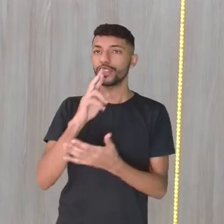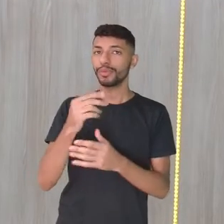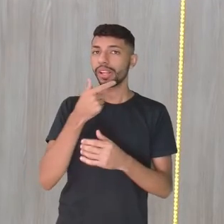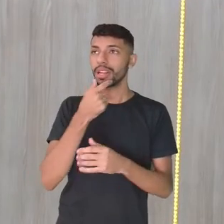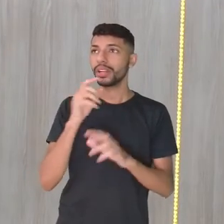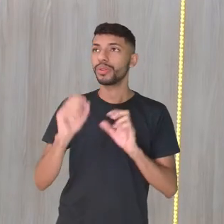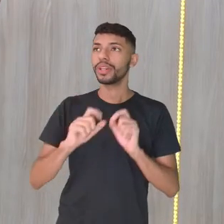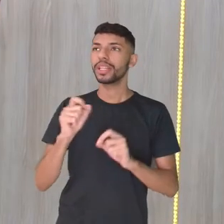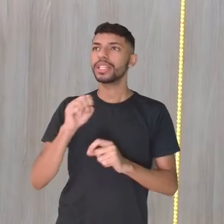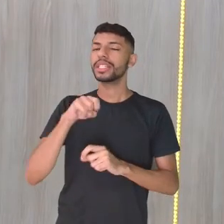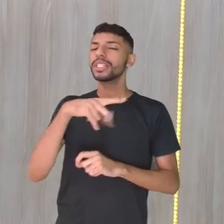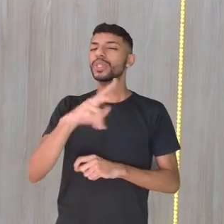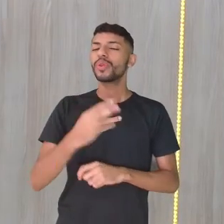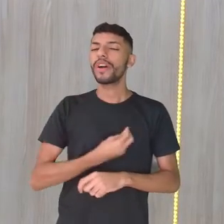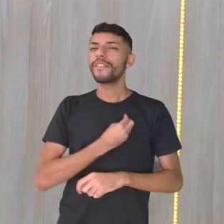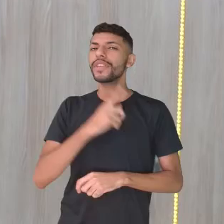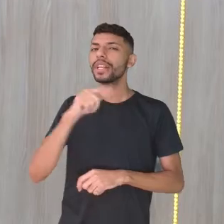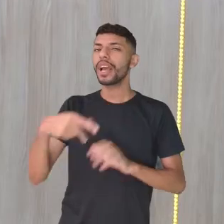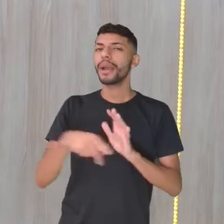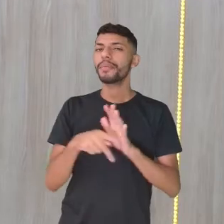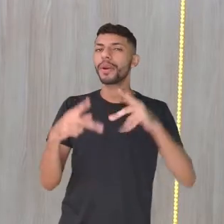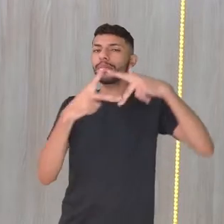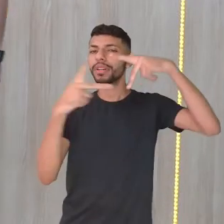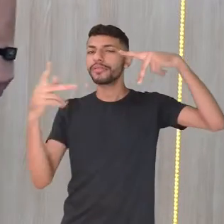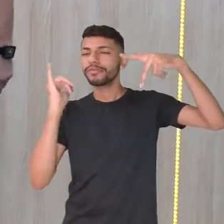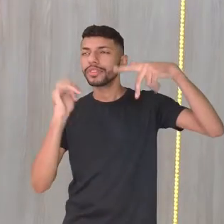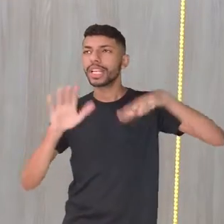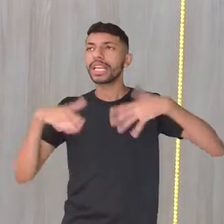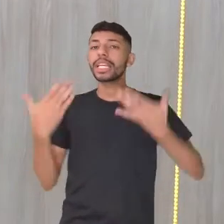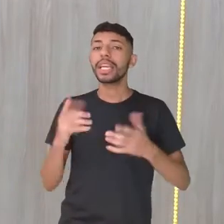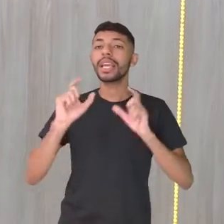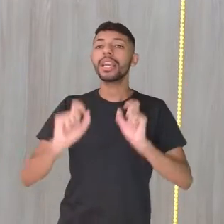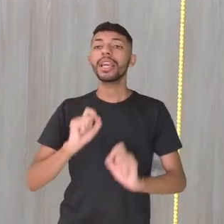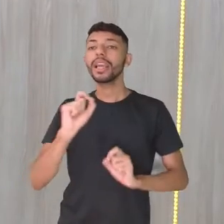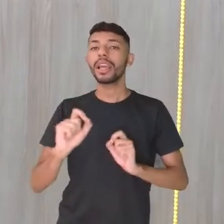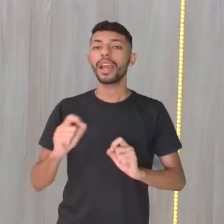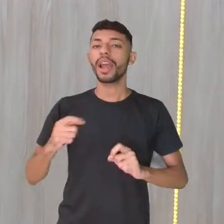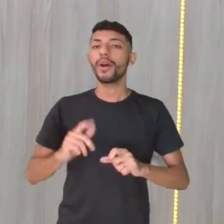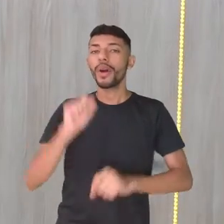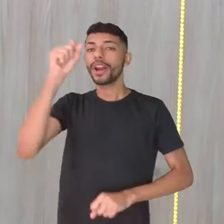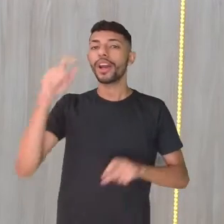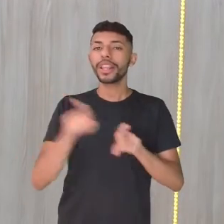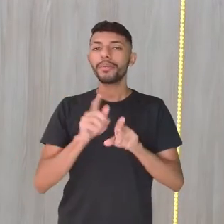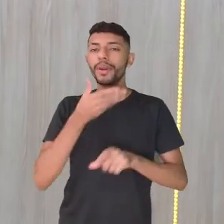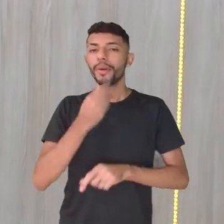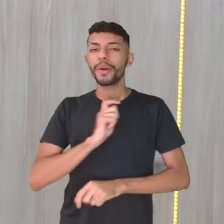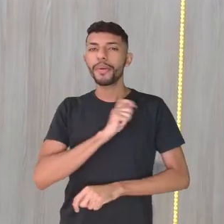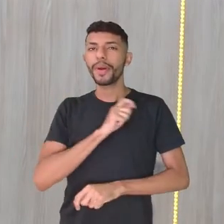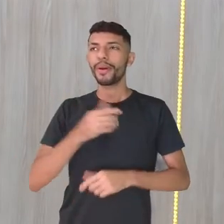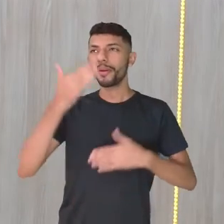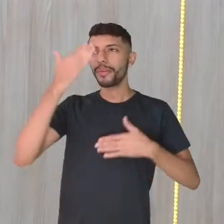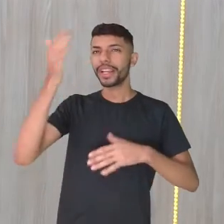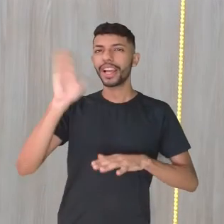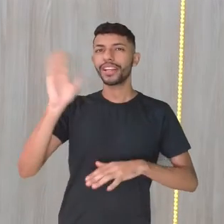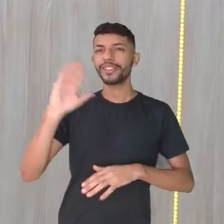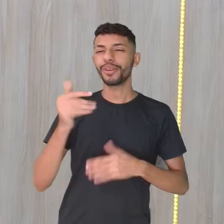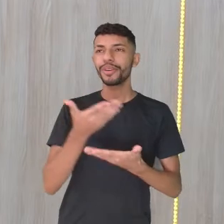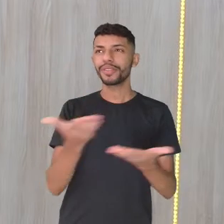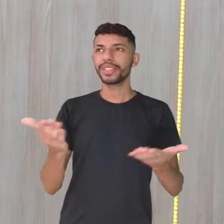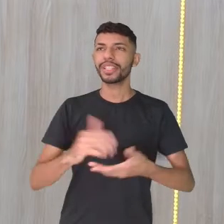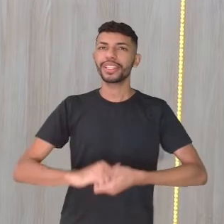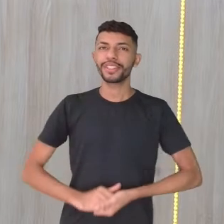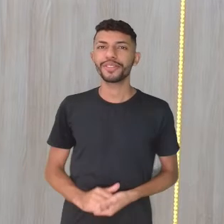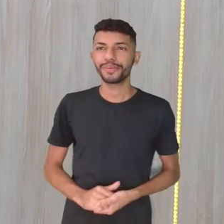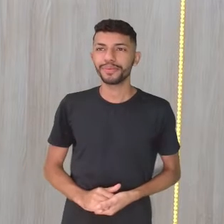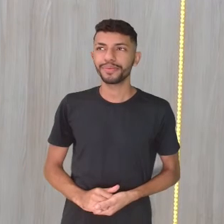sua vida fosse uma história em quadrinhos, quem seriam os vilões e os heróis? Tamo junto, obrigado por estar conosco. Até a próxima, tchau de início pra vocês, ó.